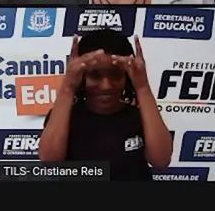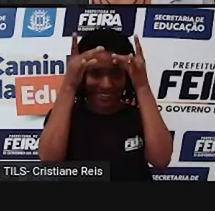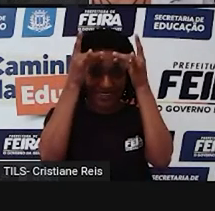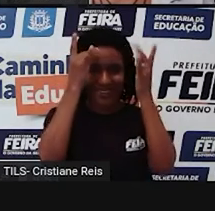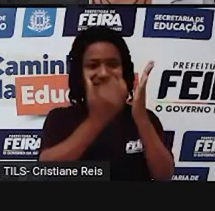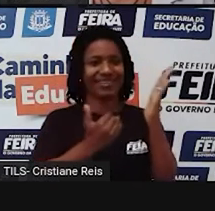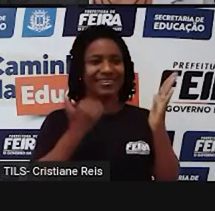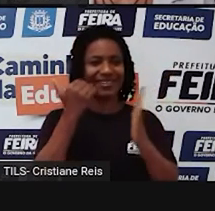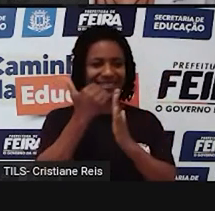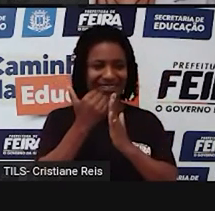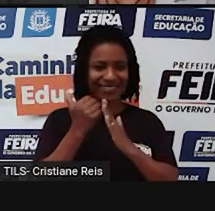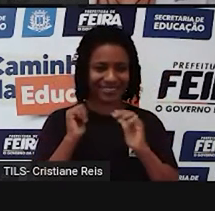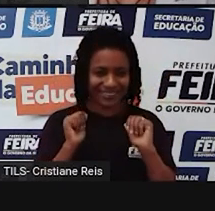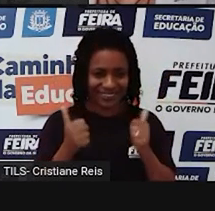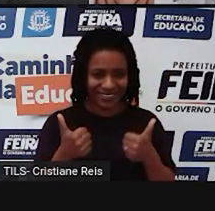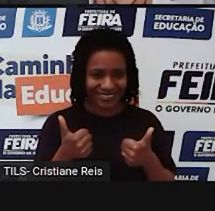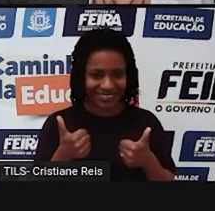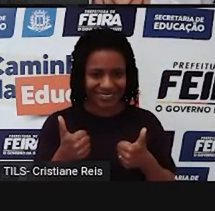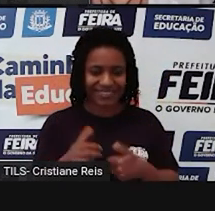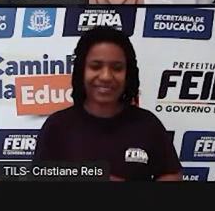Ok? Ok?